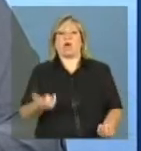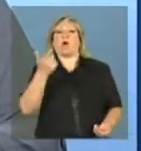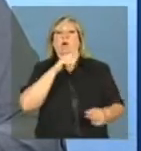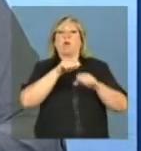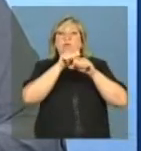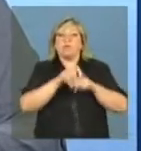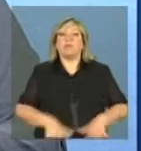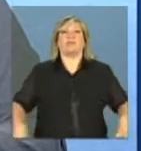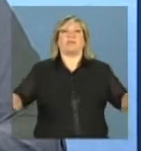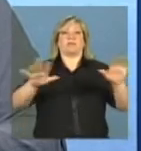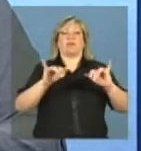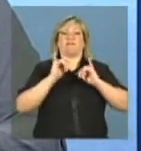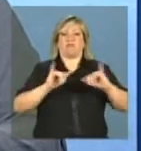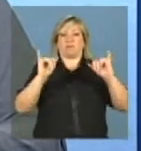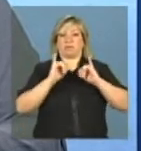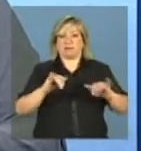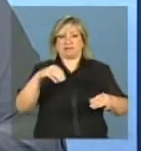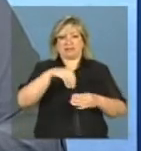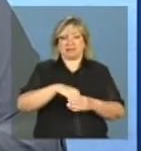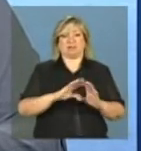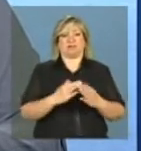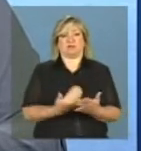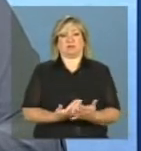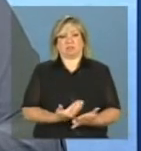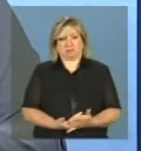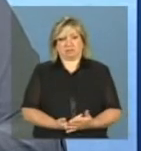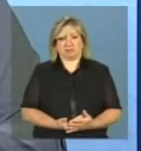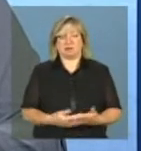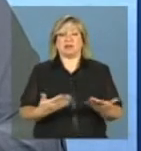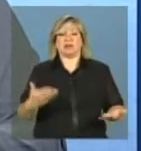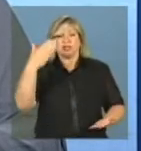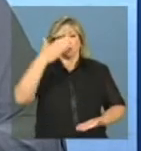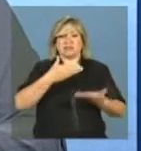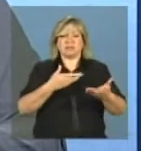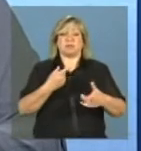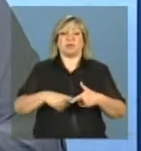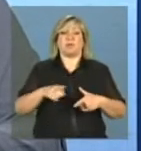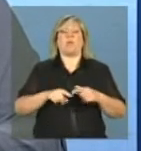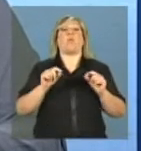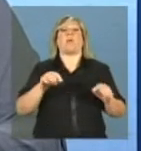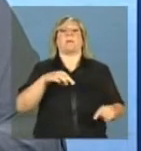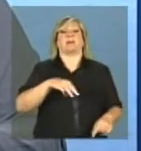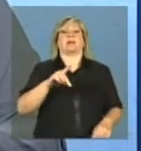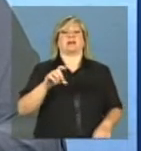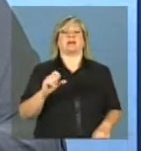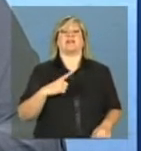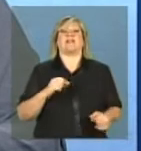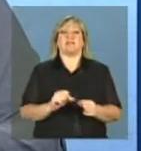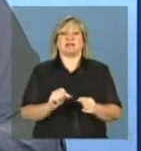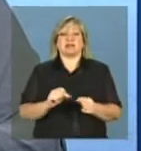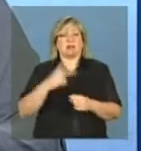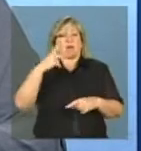saúde e da educação. Diante deste problema, o que o Ministério tem feito para corrigir o que tanto atrapalha os